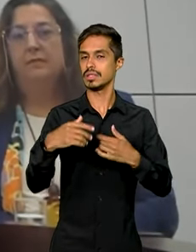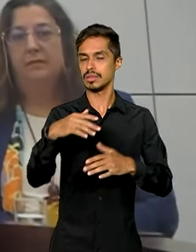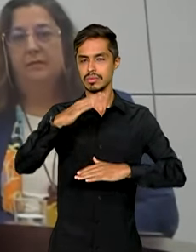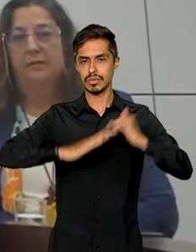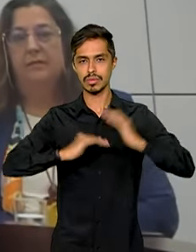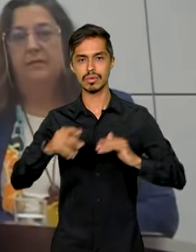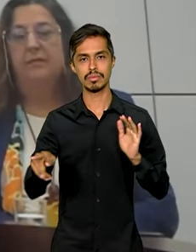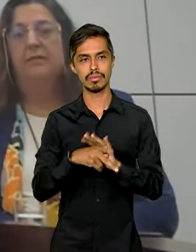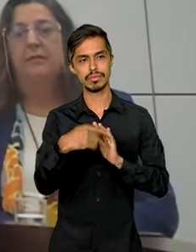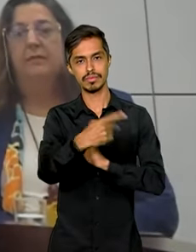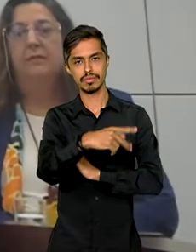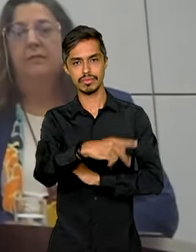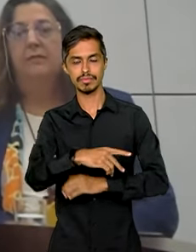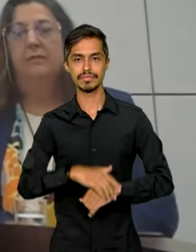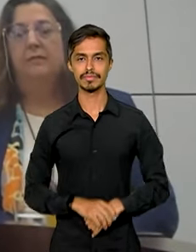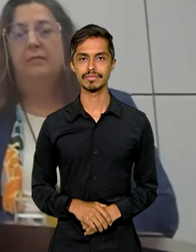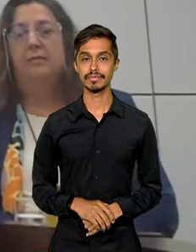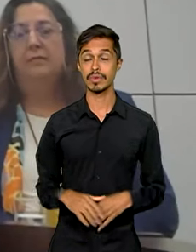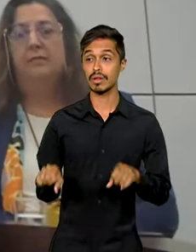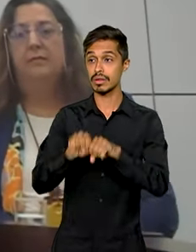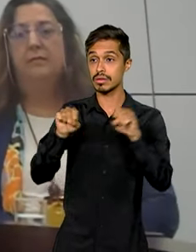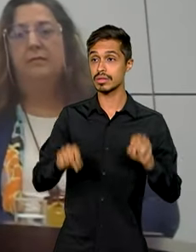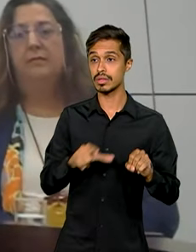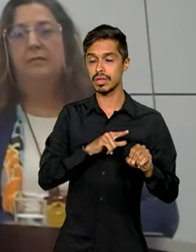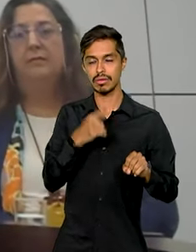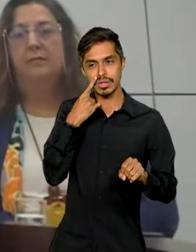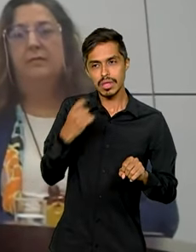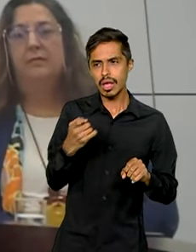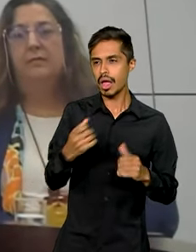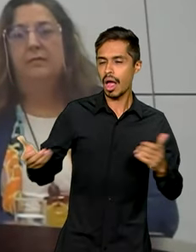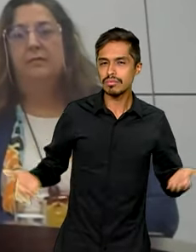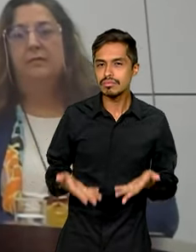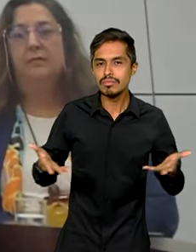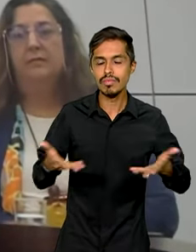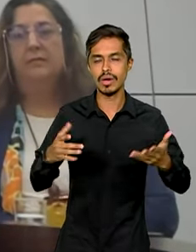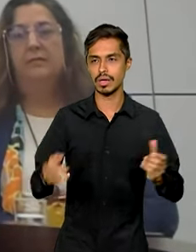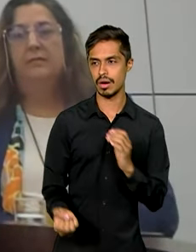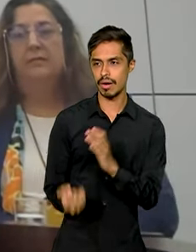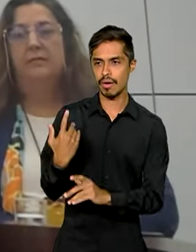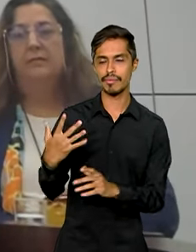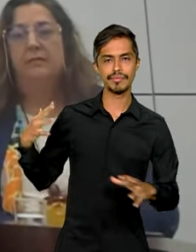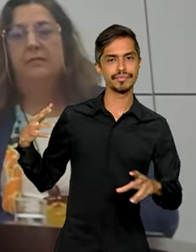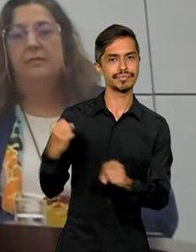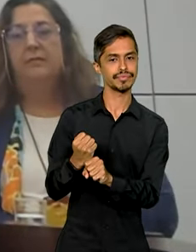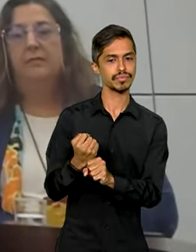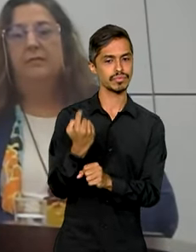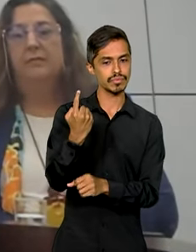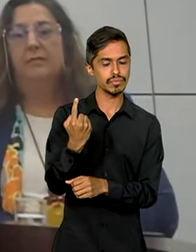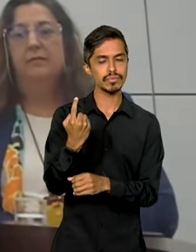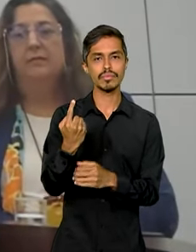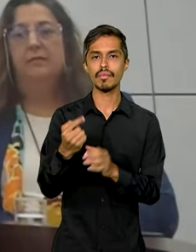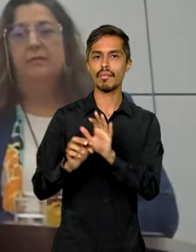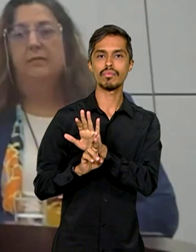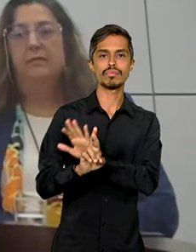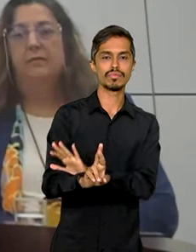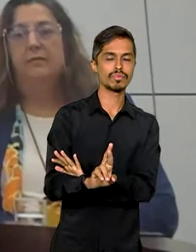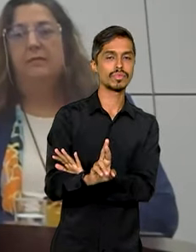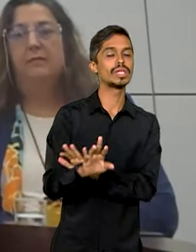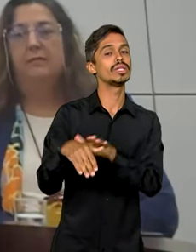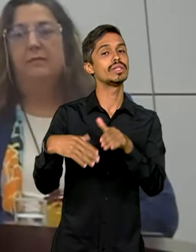trabalhadores do setor. Esse sistema visa justamente criar um arcabouço, criar uma referência